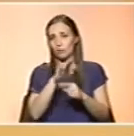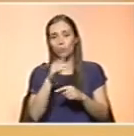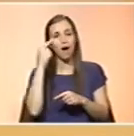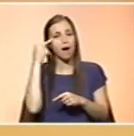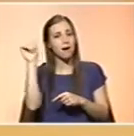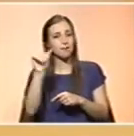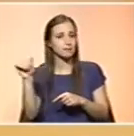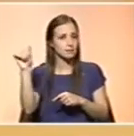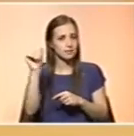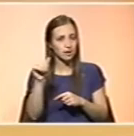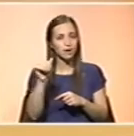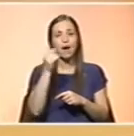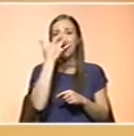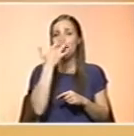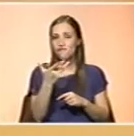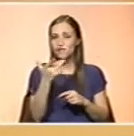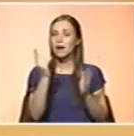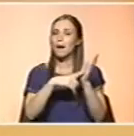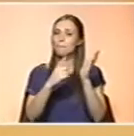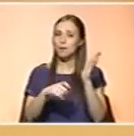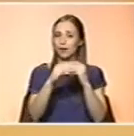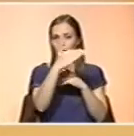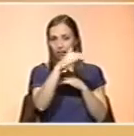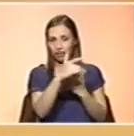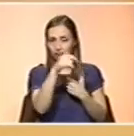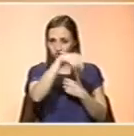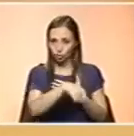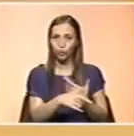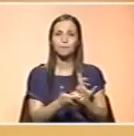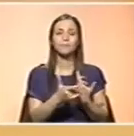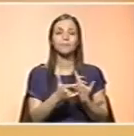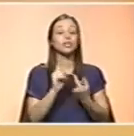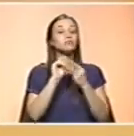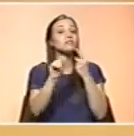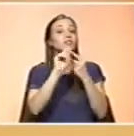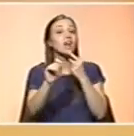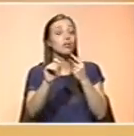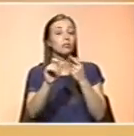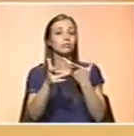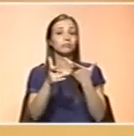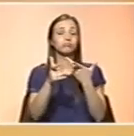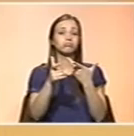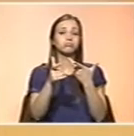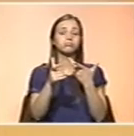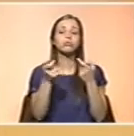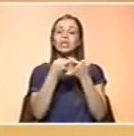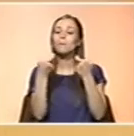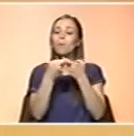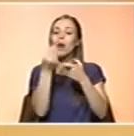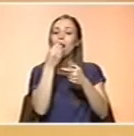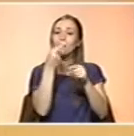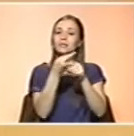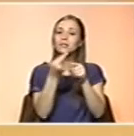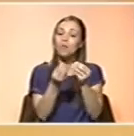sempre um exemplo extremo, e depois África e depois América Latina, com especificidades diferentes no que diz respeito aos diferentes tipos de subnutrição na